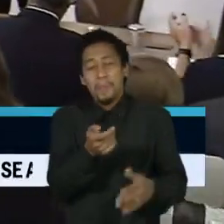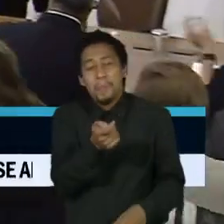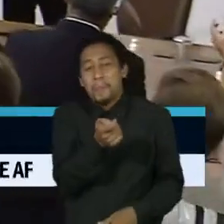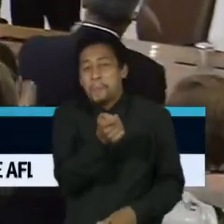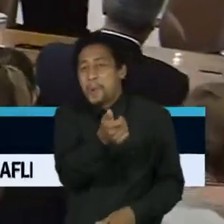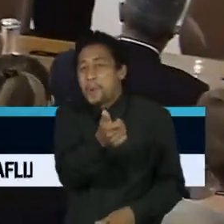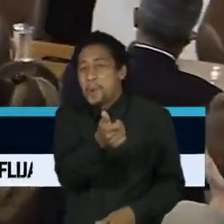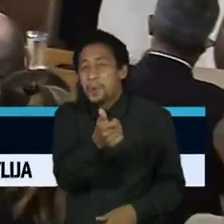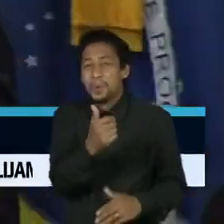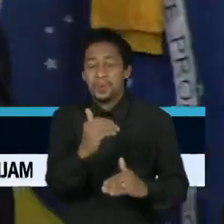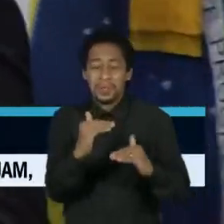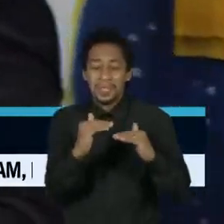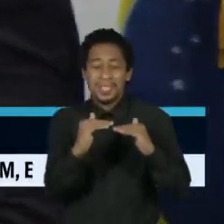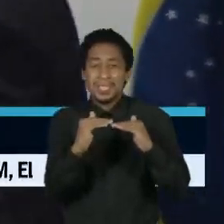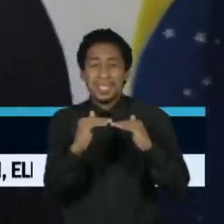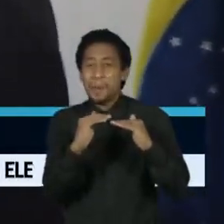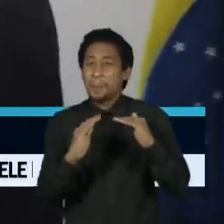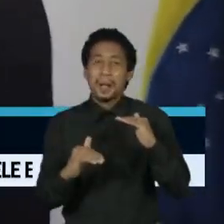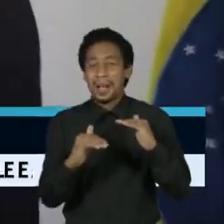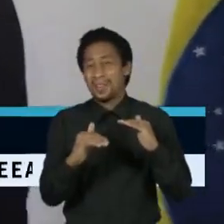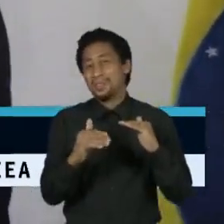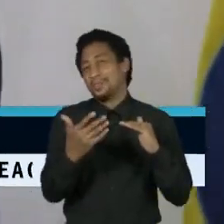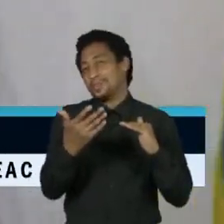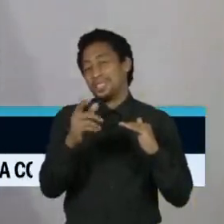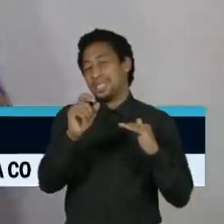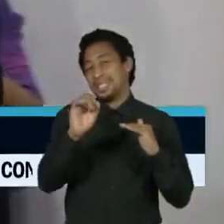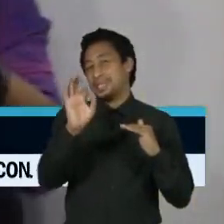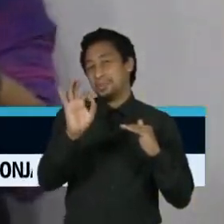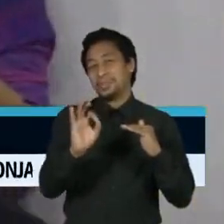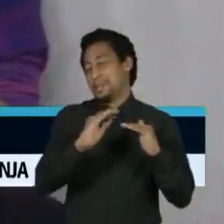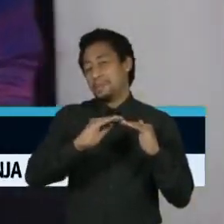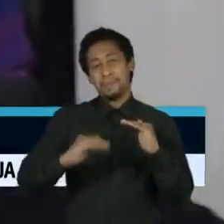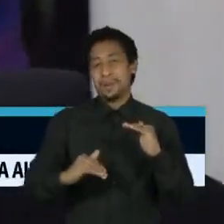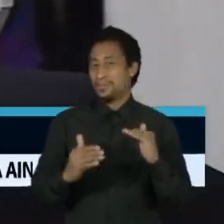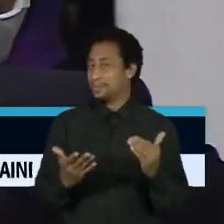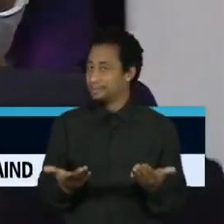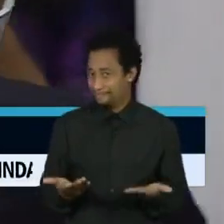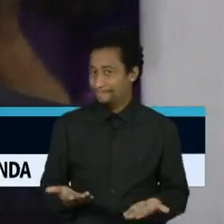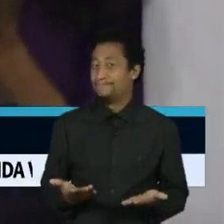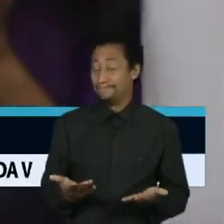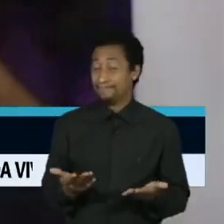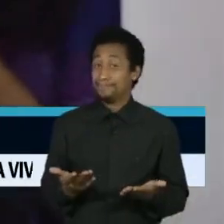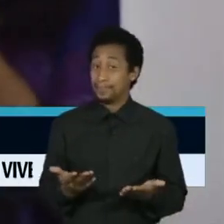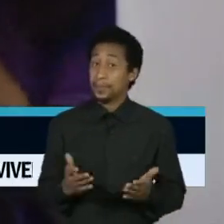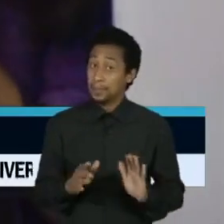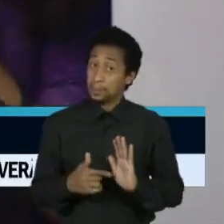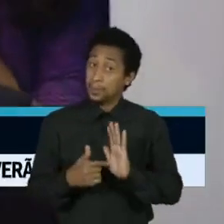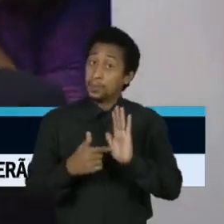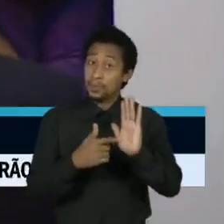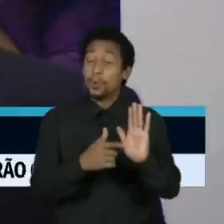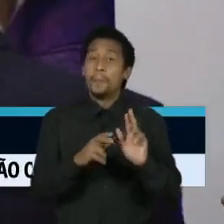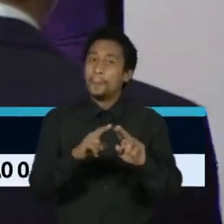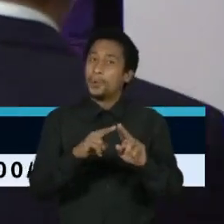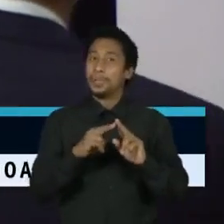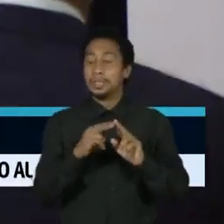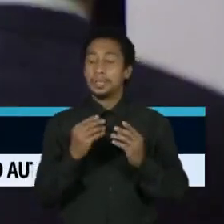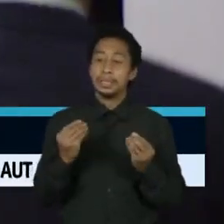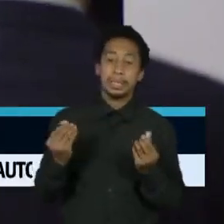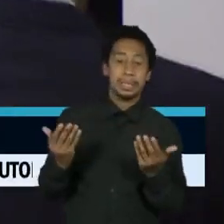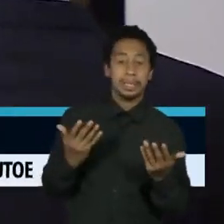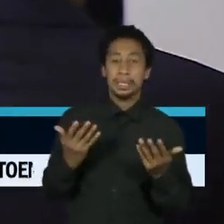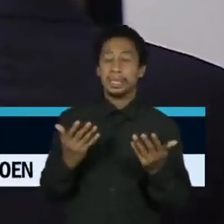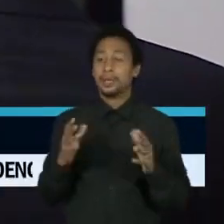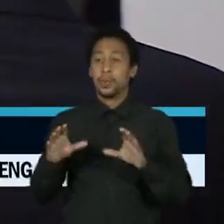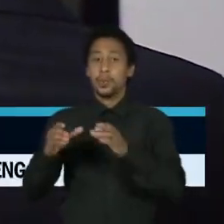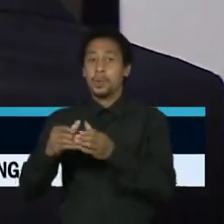passou do um dígito, não rompeu a casa do dígito único. E isso que eu acho que afugentou possíveis